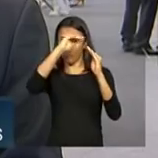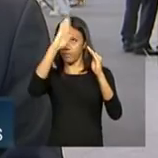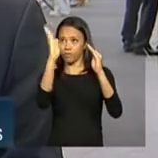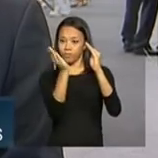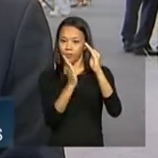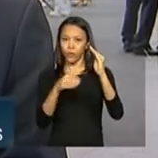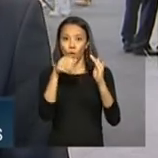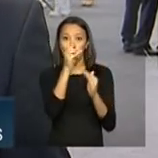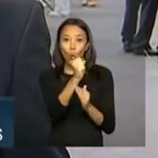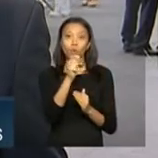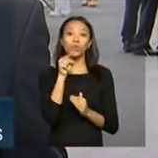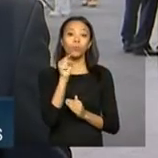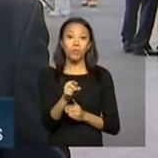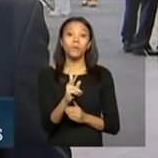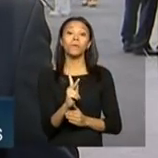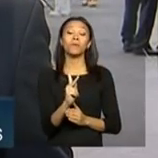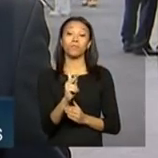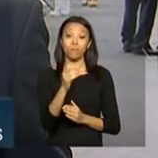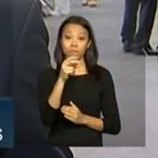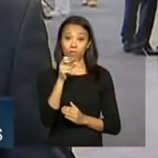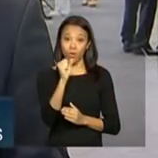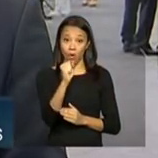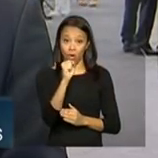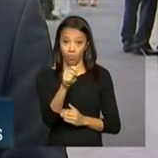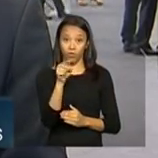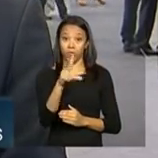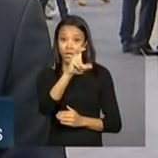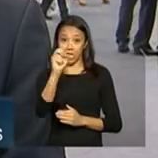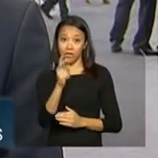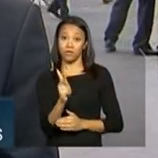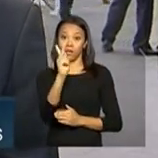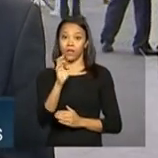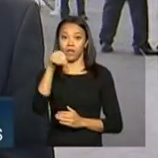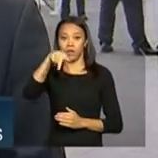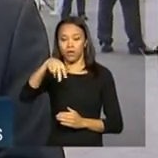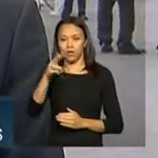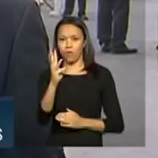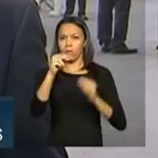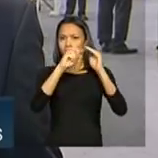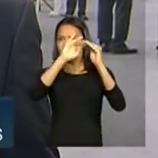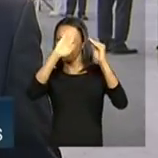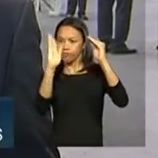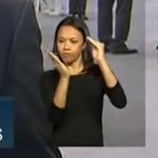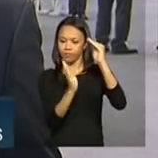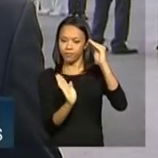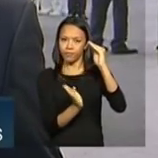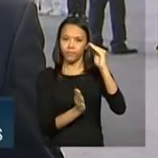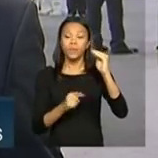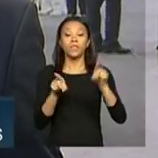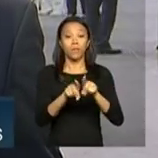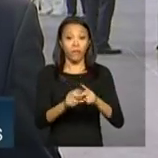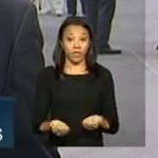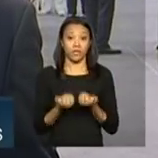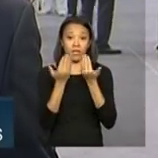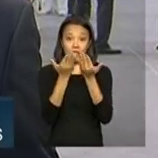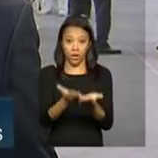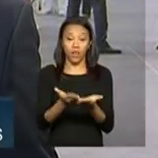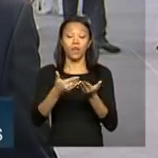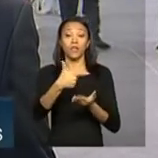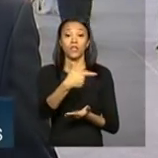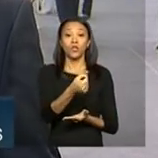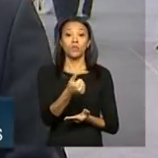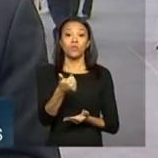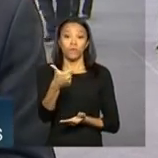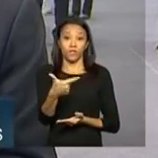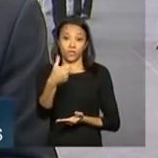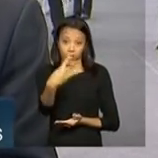.500 quilômetros. Além do submarino nuclear que vai ser entregue à Marinha brasileira em 2023,